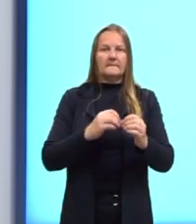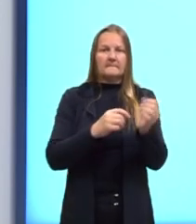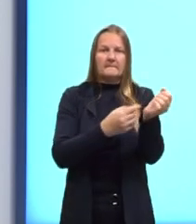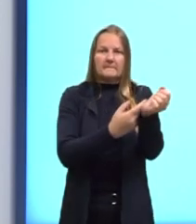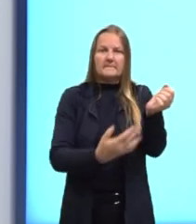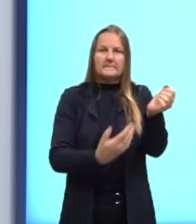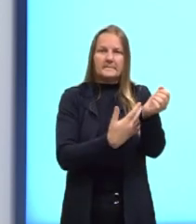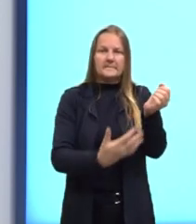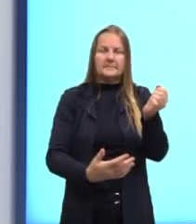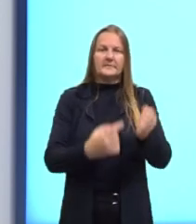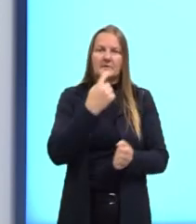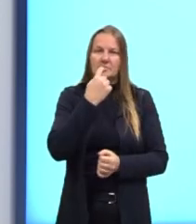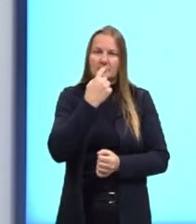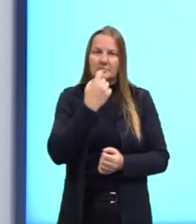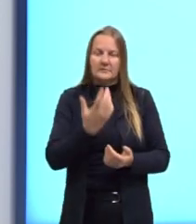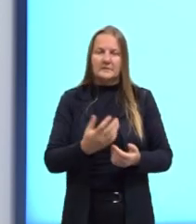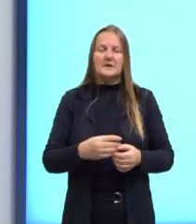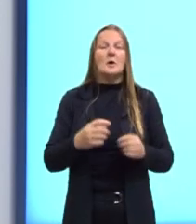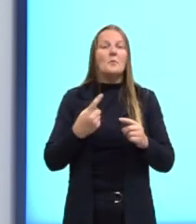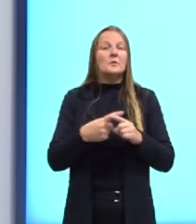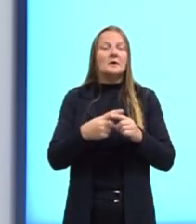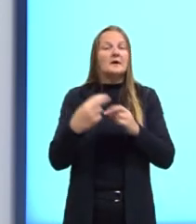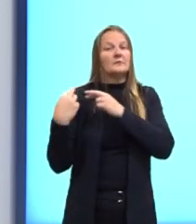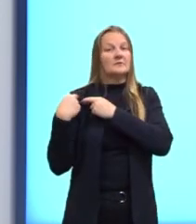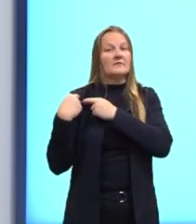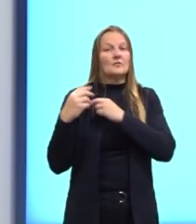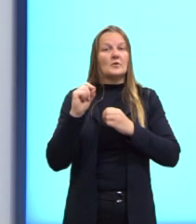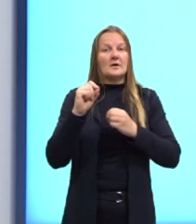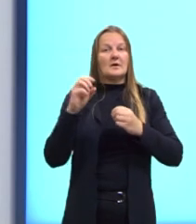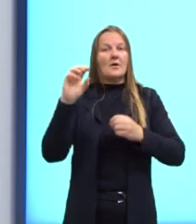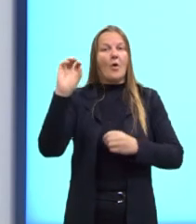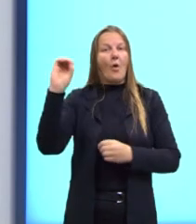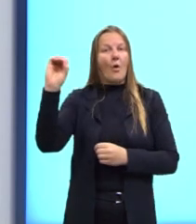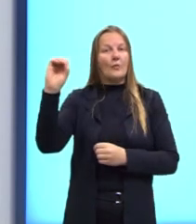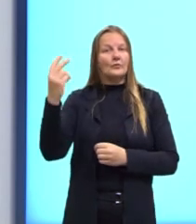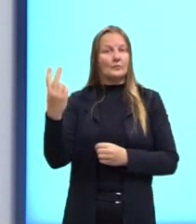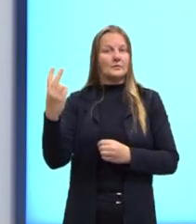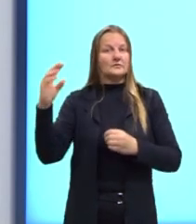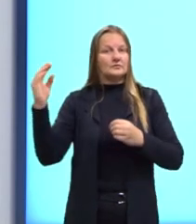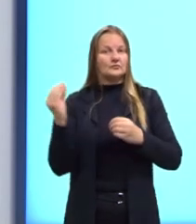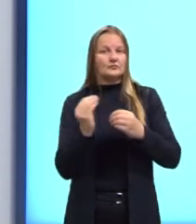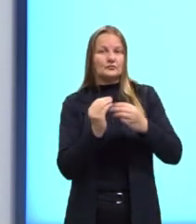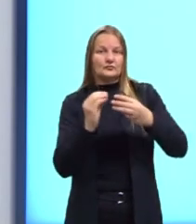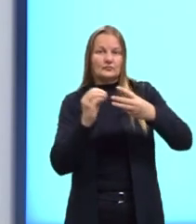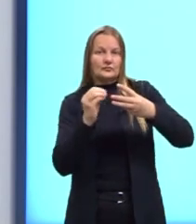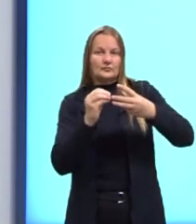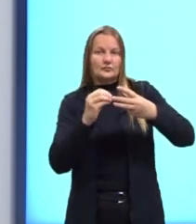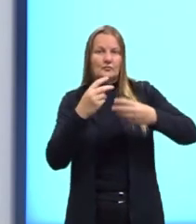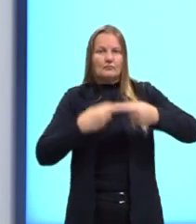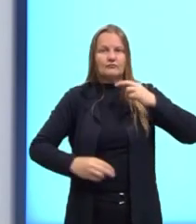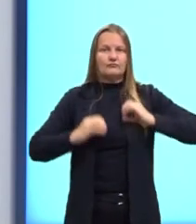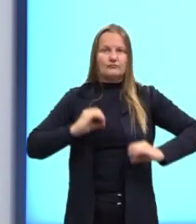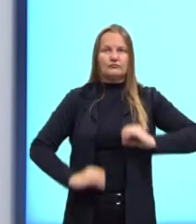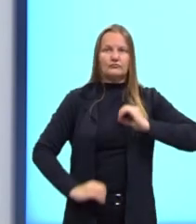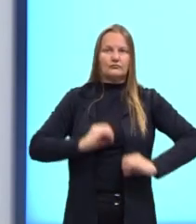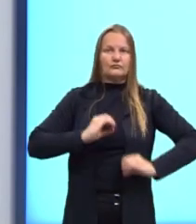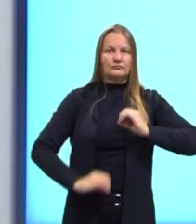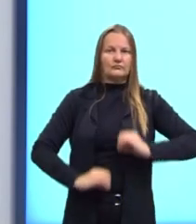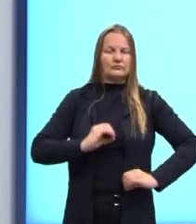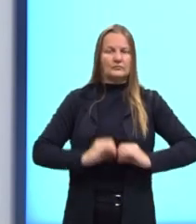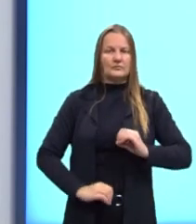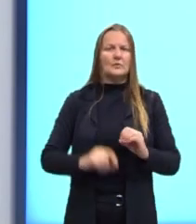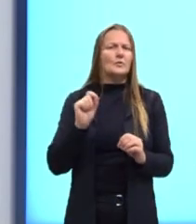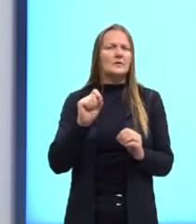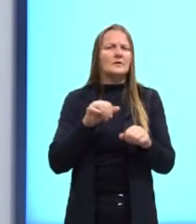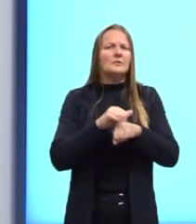responsável por levar o oxigênio para as células. Então, ocorreu,